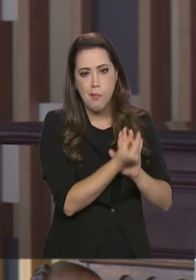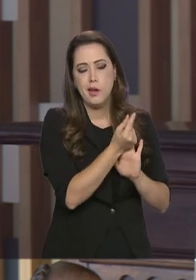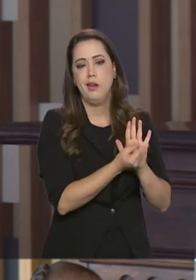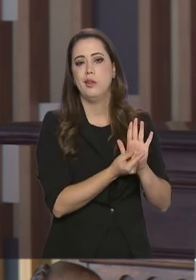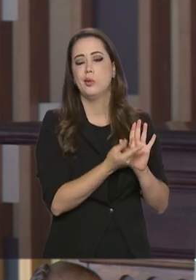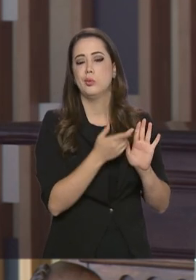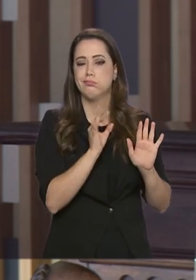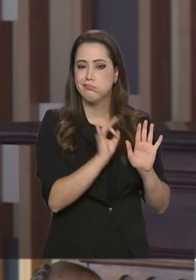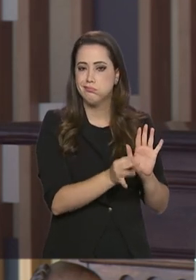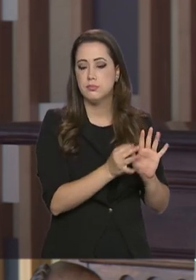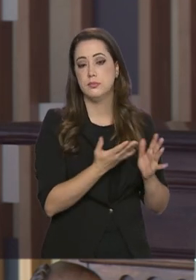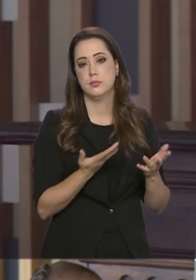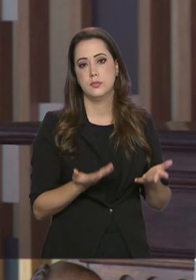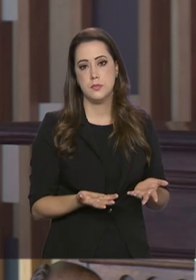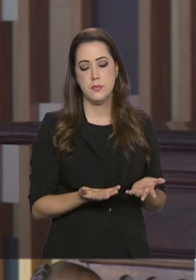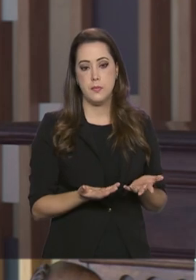isso,